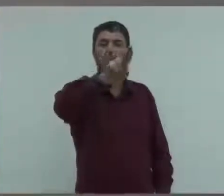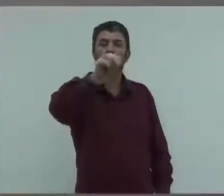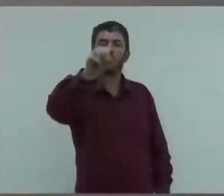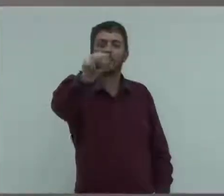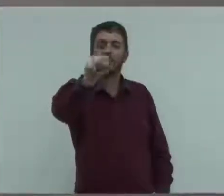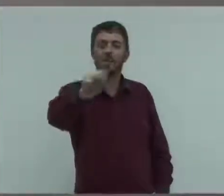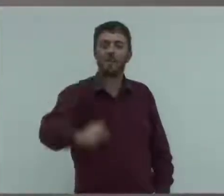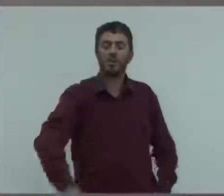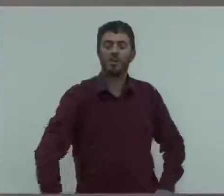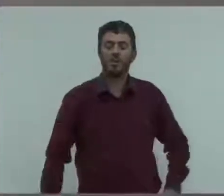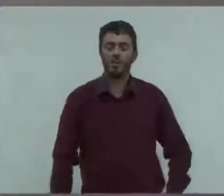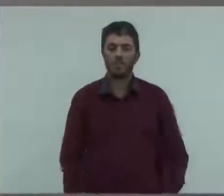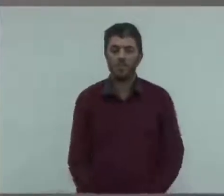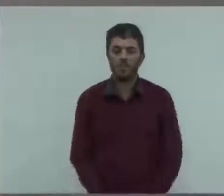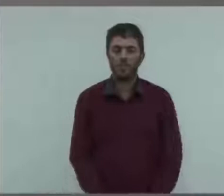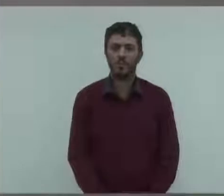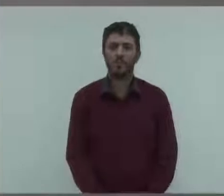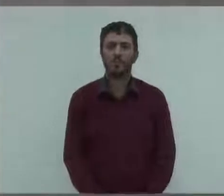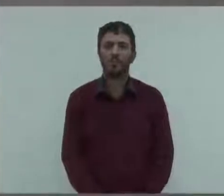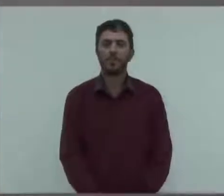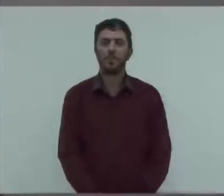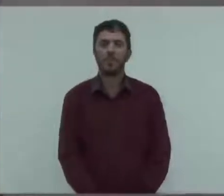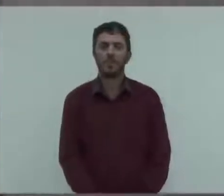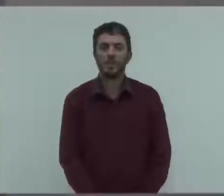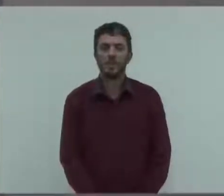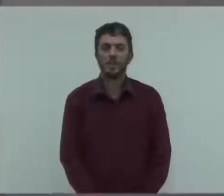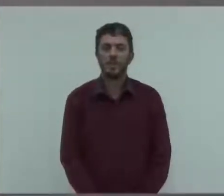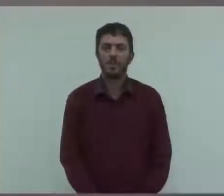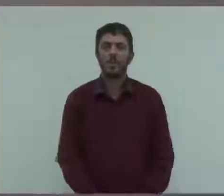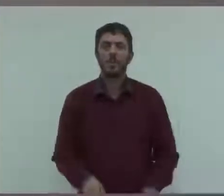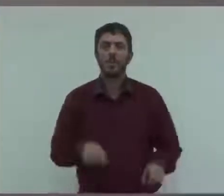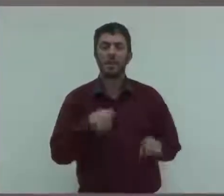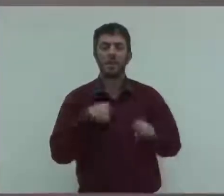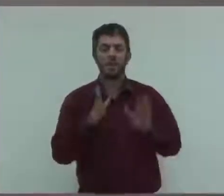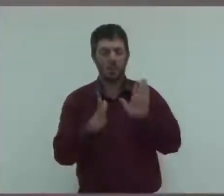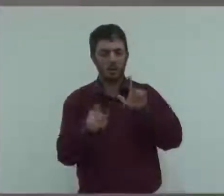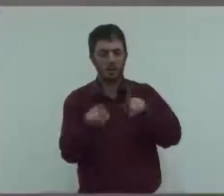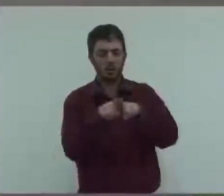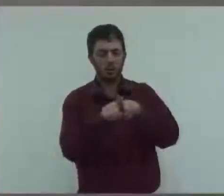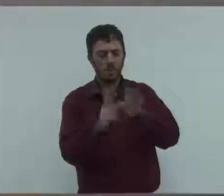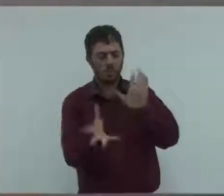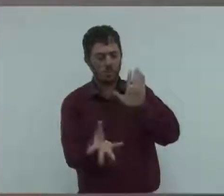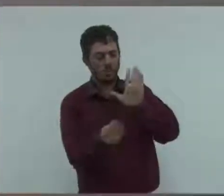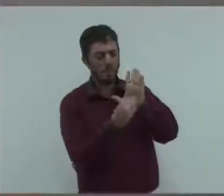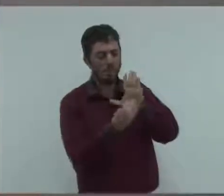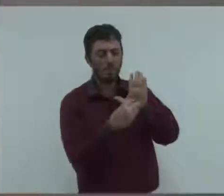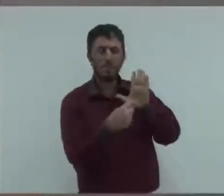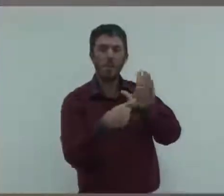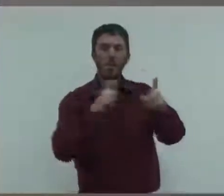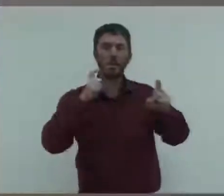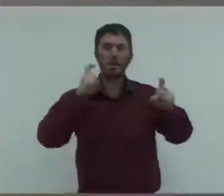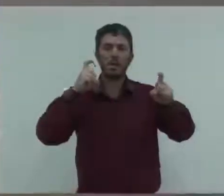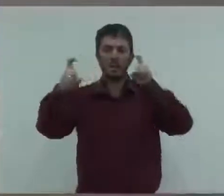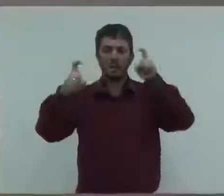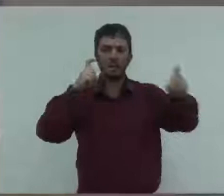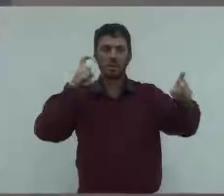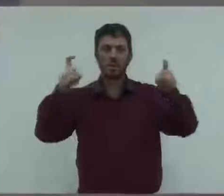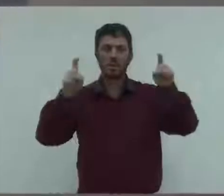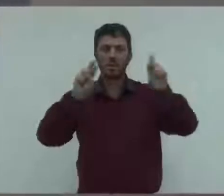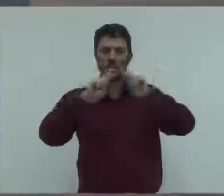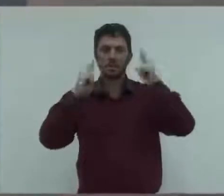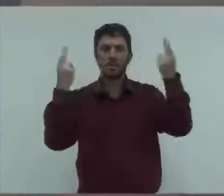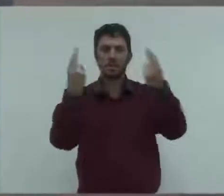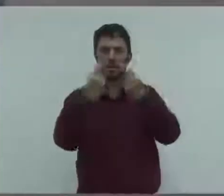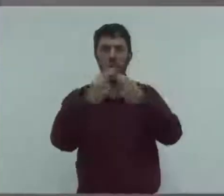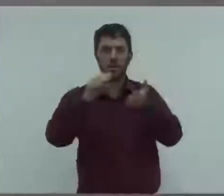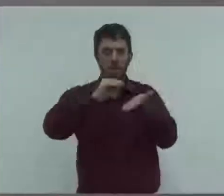Eu marquei uma reunião com o secretário da Saúde. Nós estivemos lá conversando. Na época,